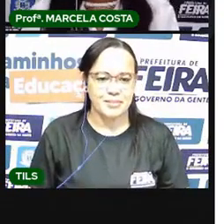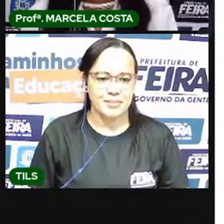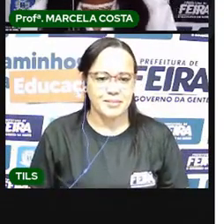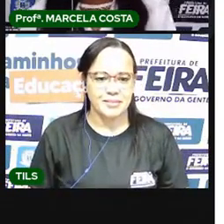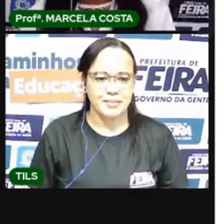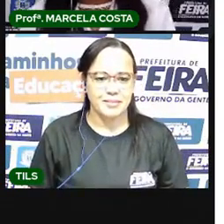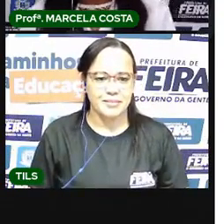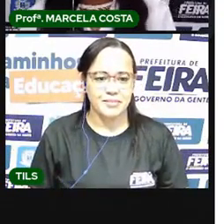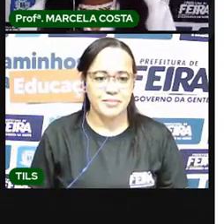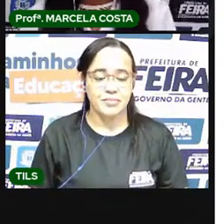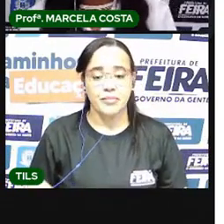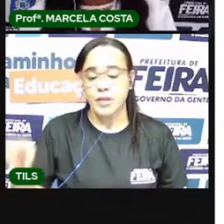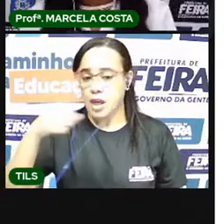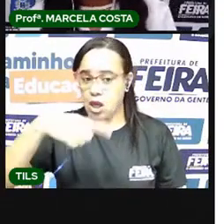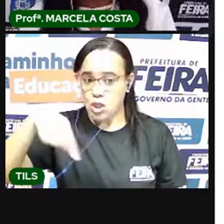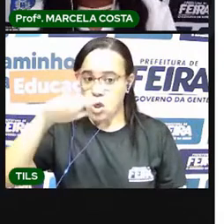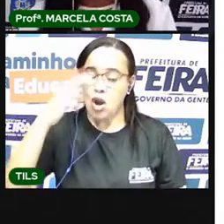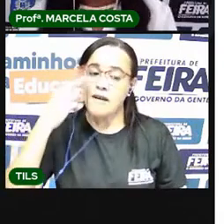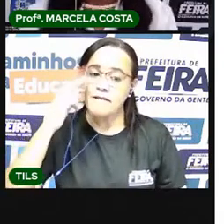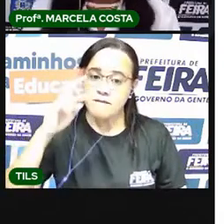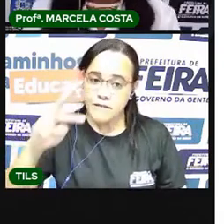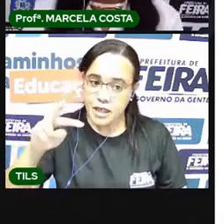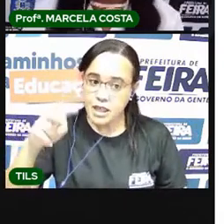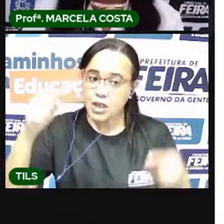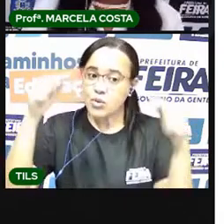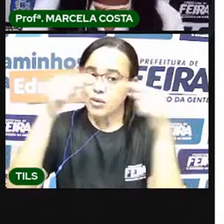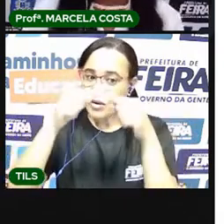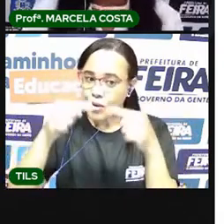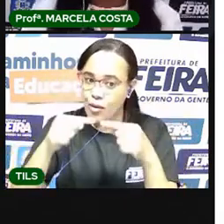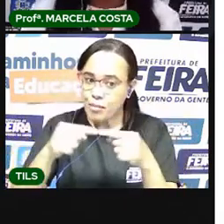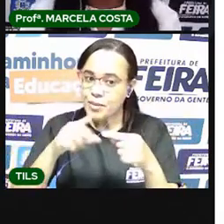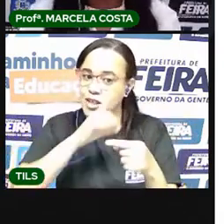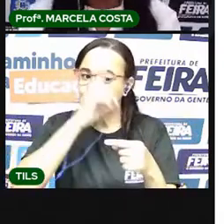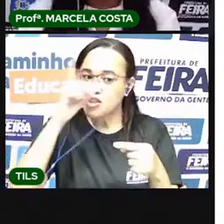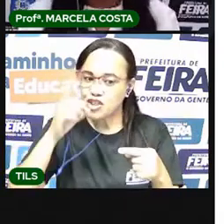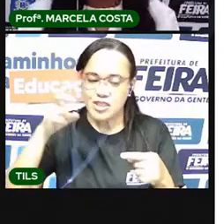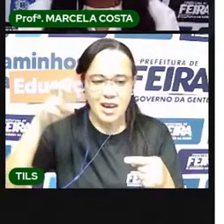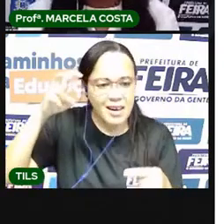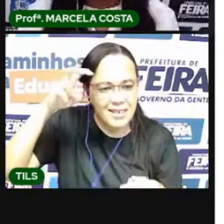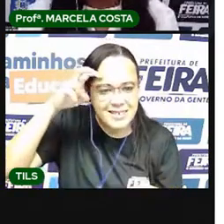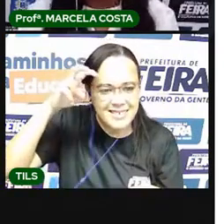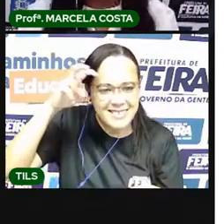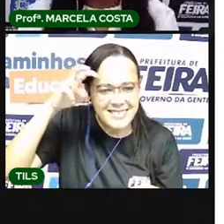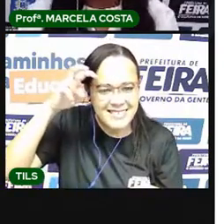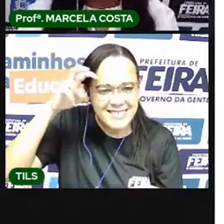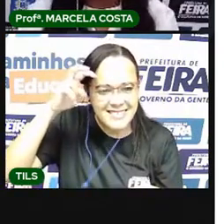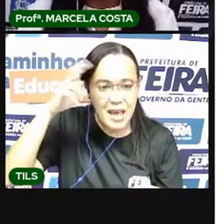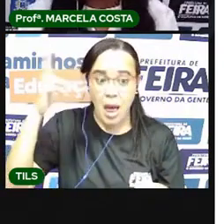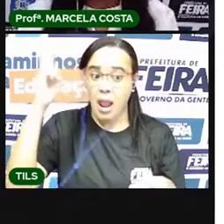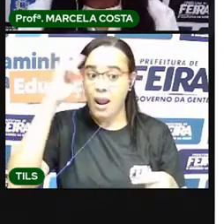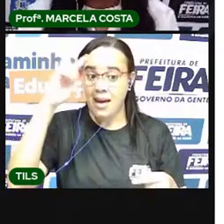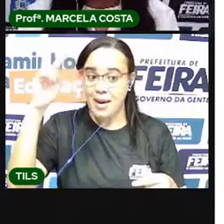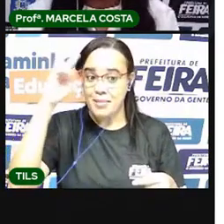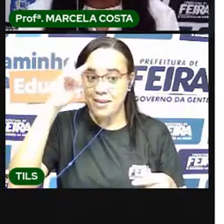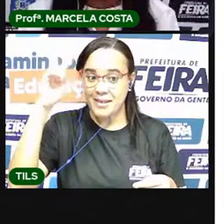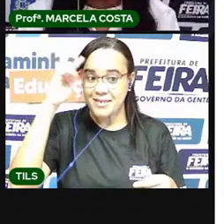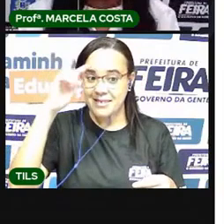A gente já viu que foi uma quinta-feira, lembra? Olha aqui O número 1 tá no dia